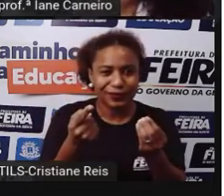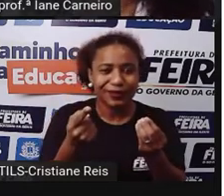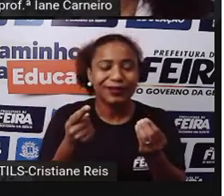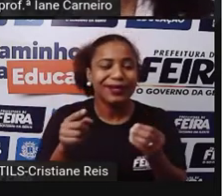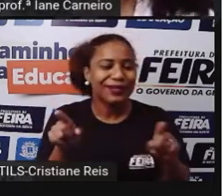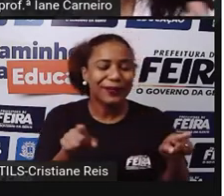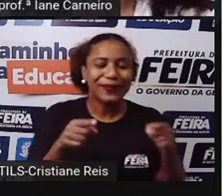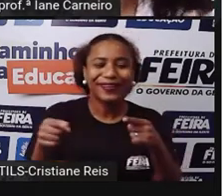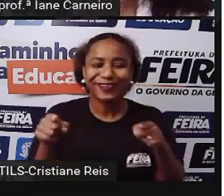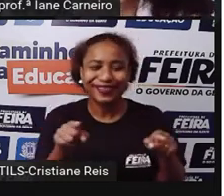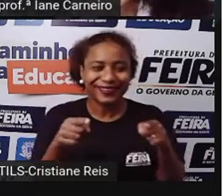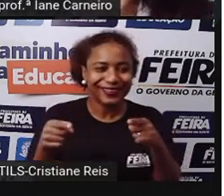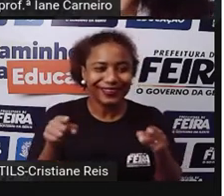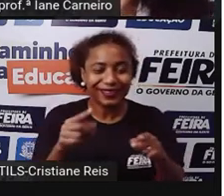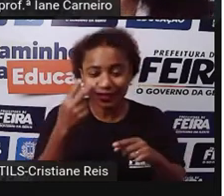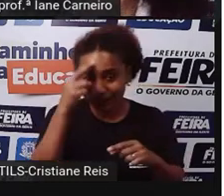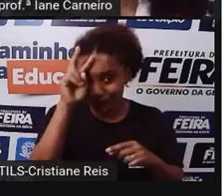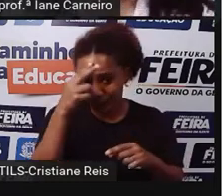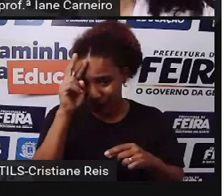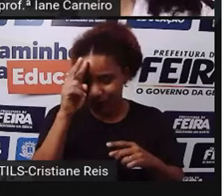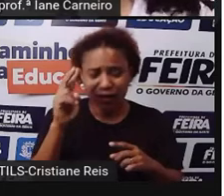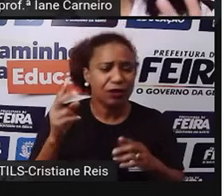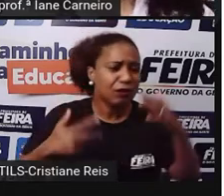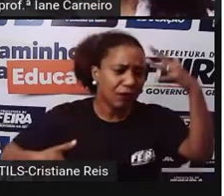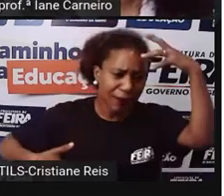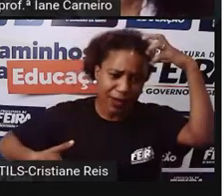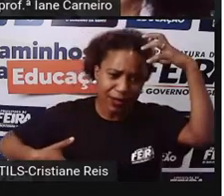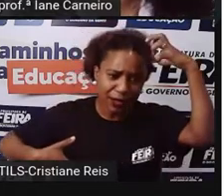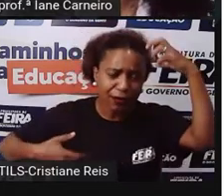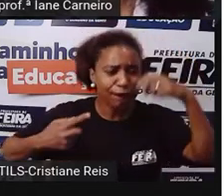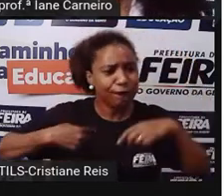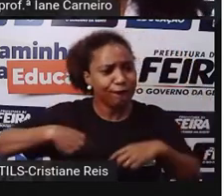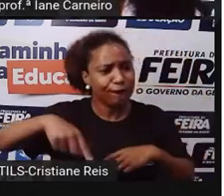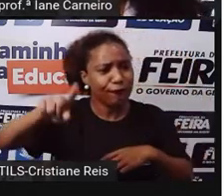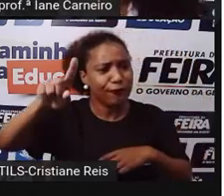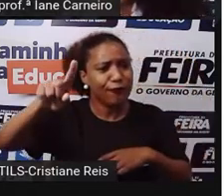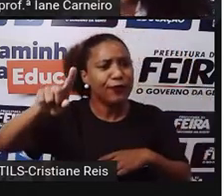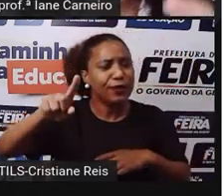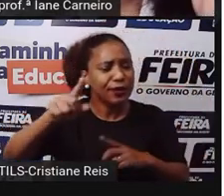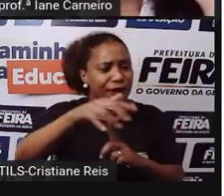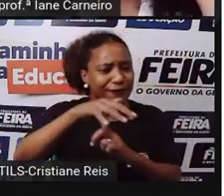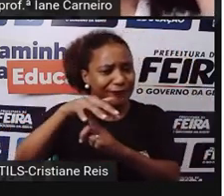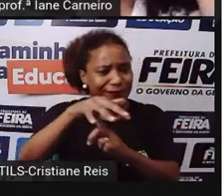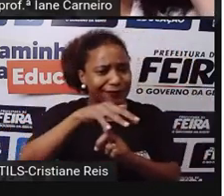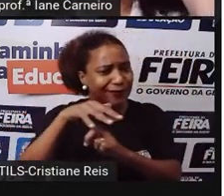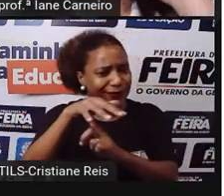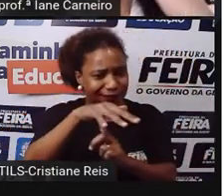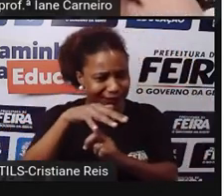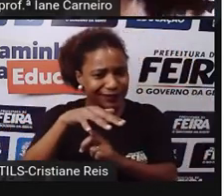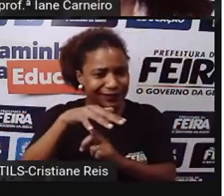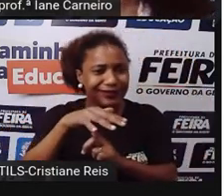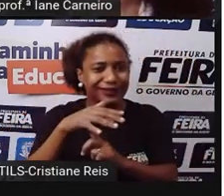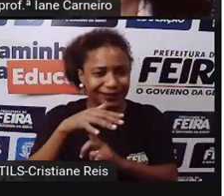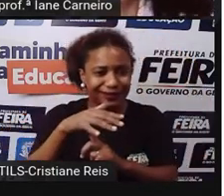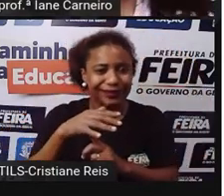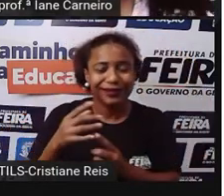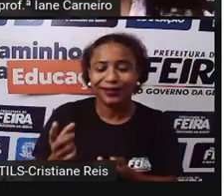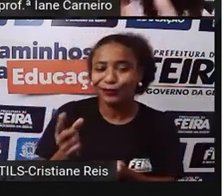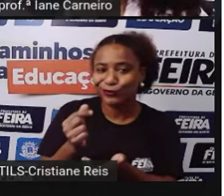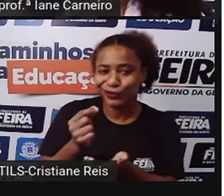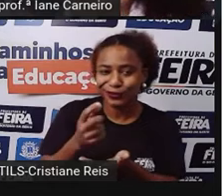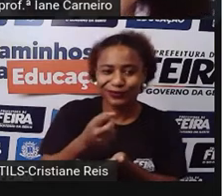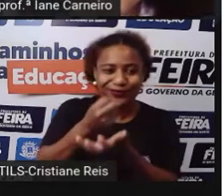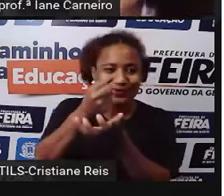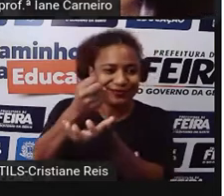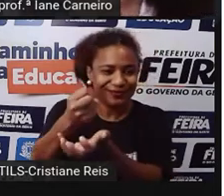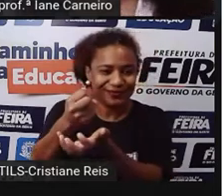do macaco Fala que ele foi A feira E antigamente Nas feiras livres Antes do dinheiro Ser inventado As pessoas